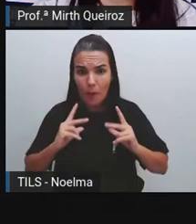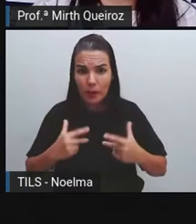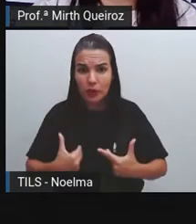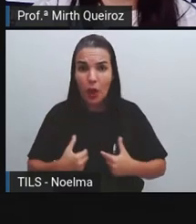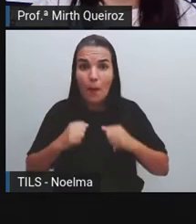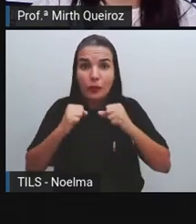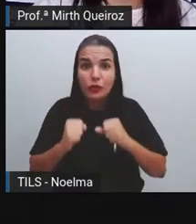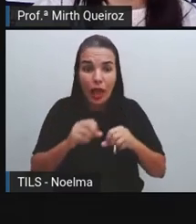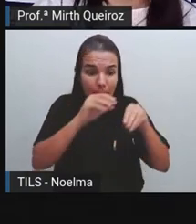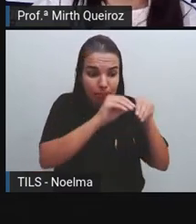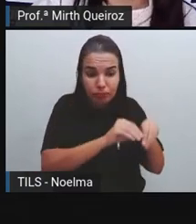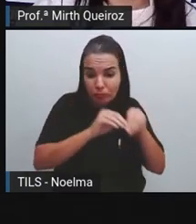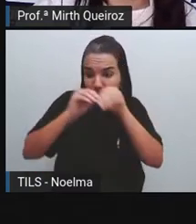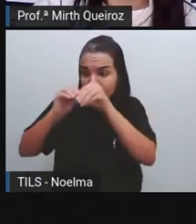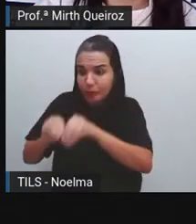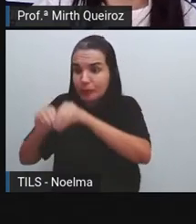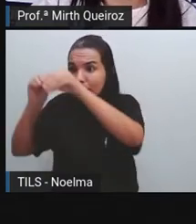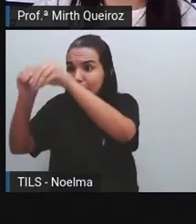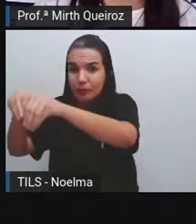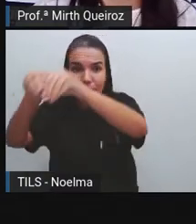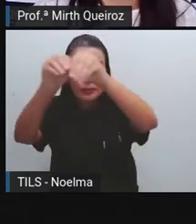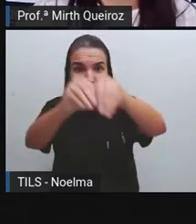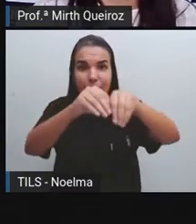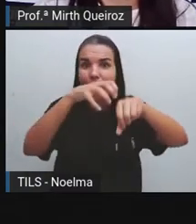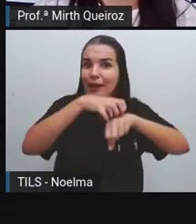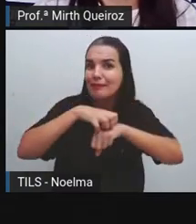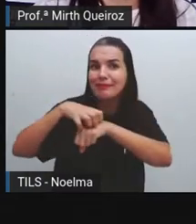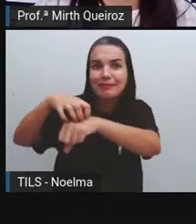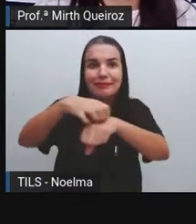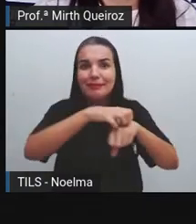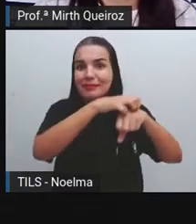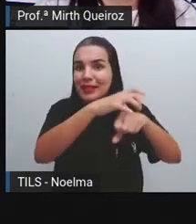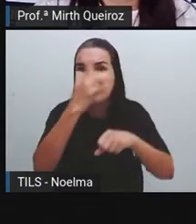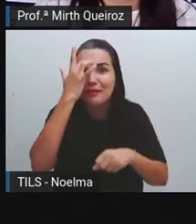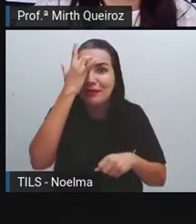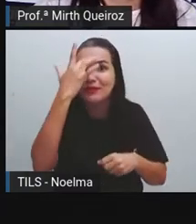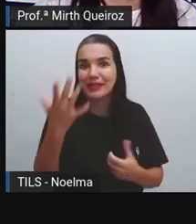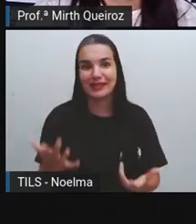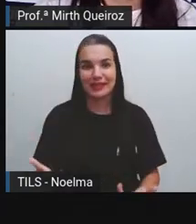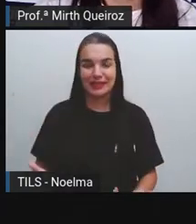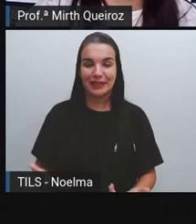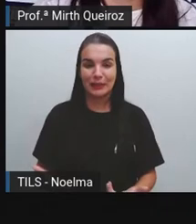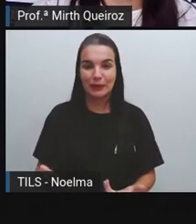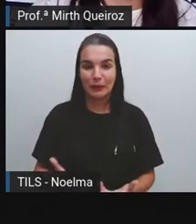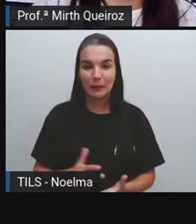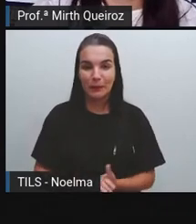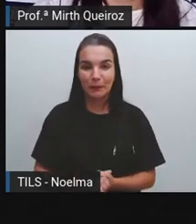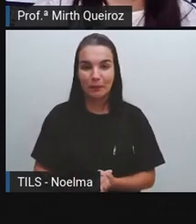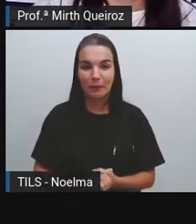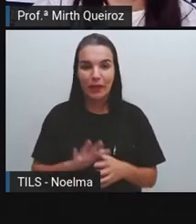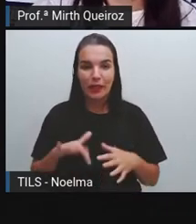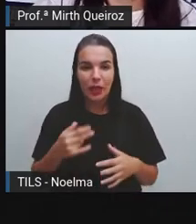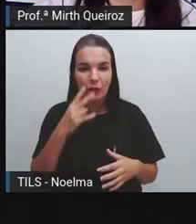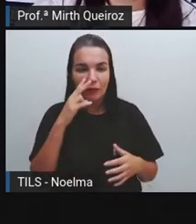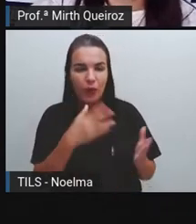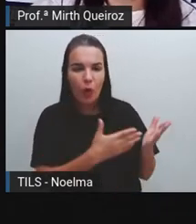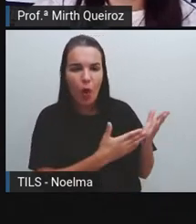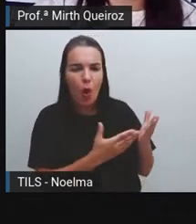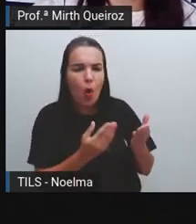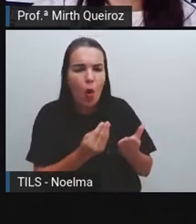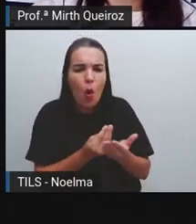transportar mercadorias e pessoas com maior rapidez. E aí a gente tem a roda, como